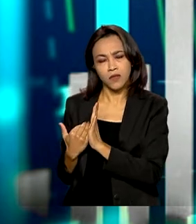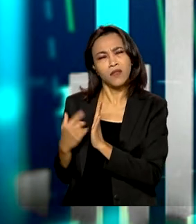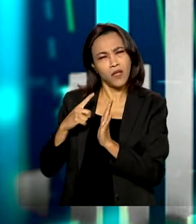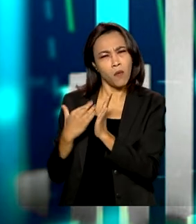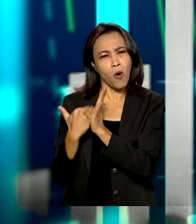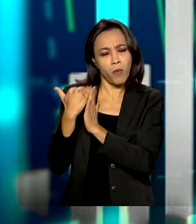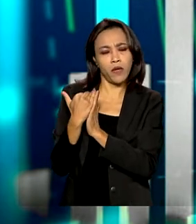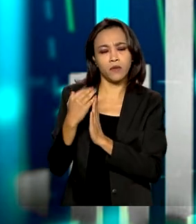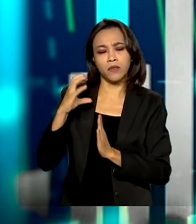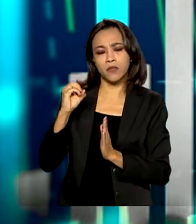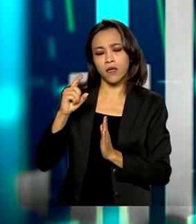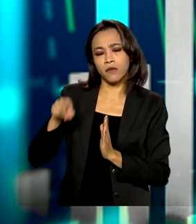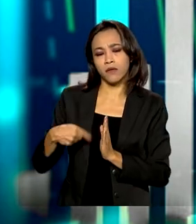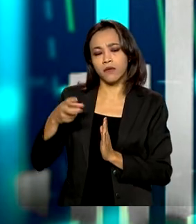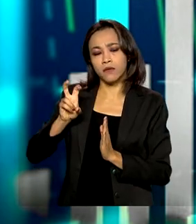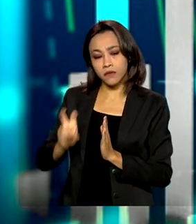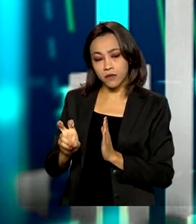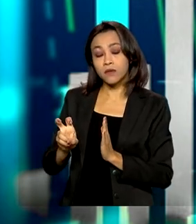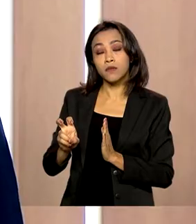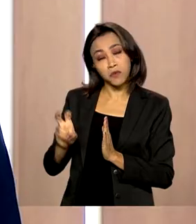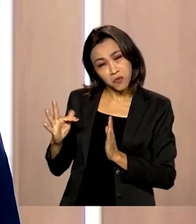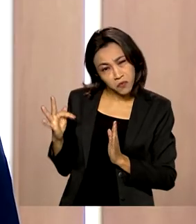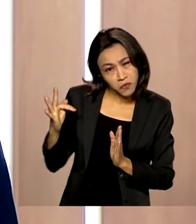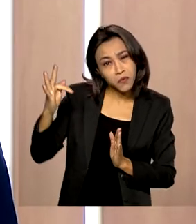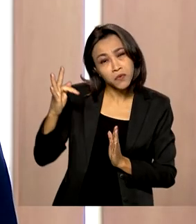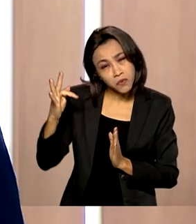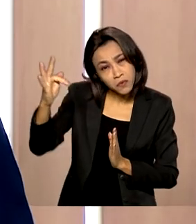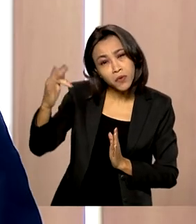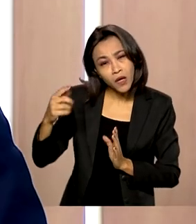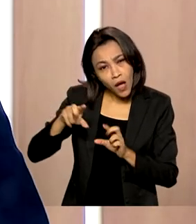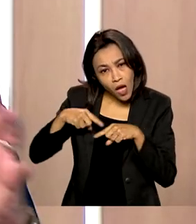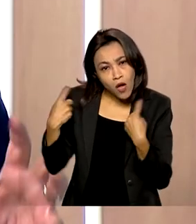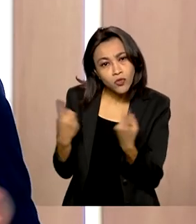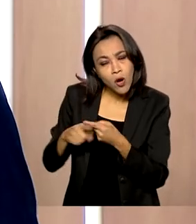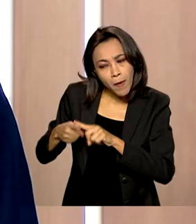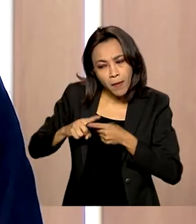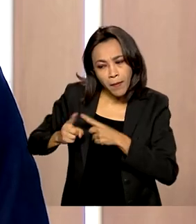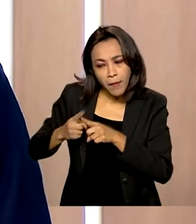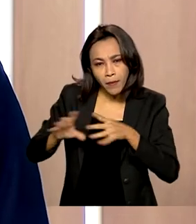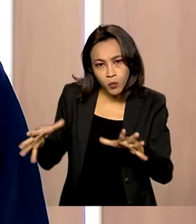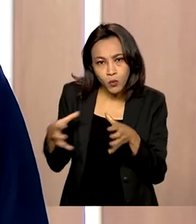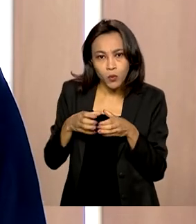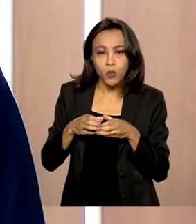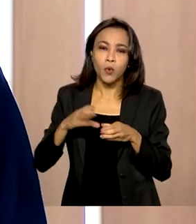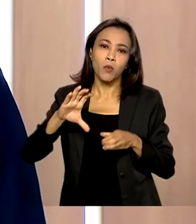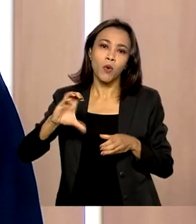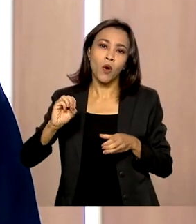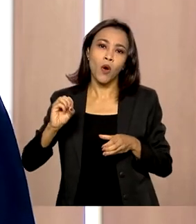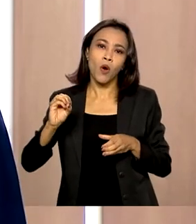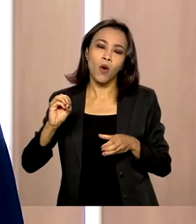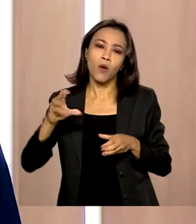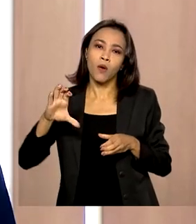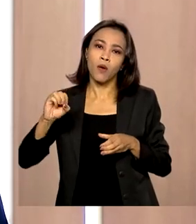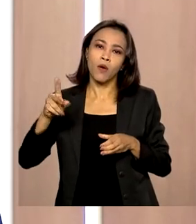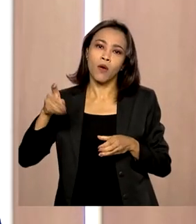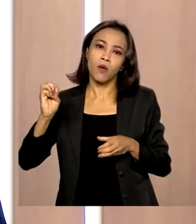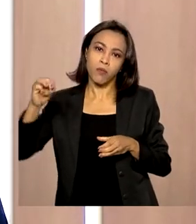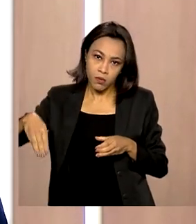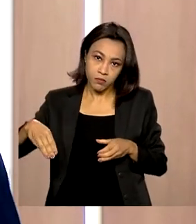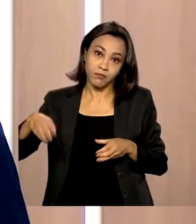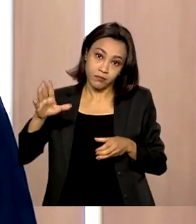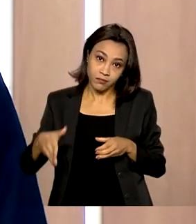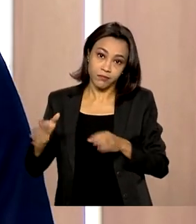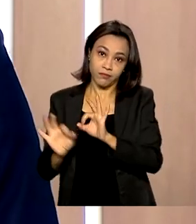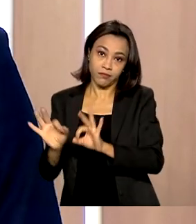0,5% em uma futura reunião do Copom, ou seja, algo dentro do que já estava previsto nas semanas anteriores.